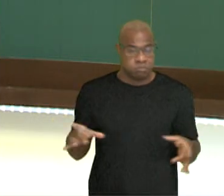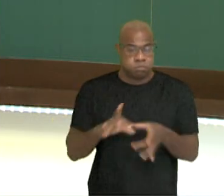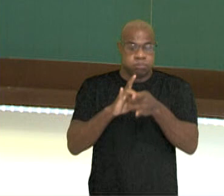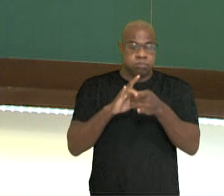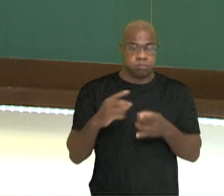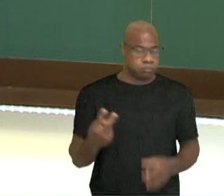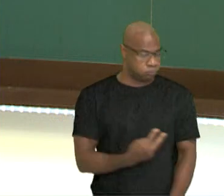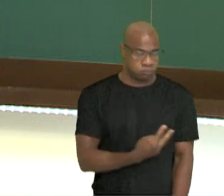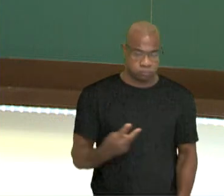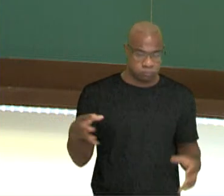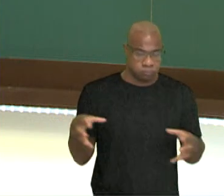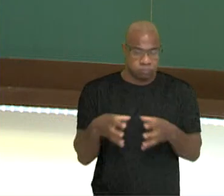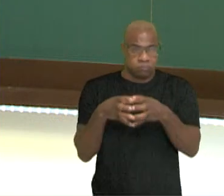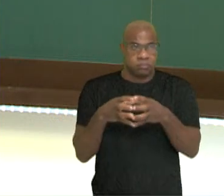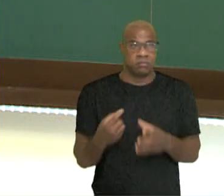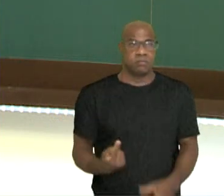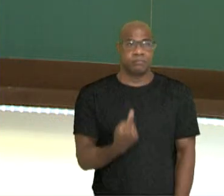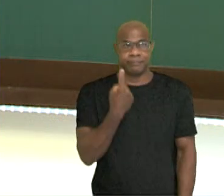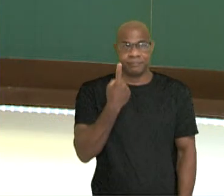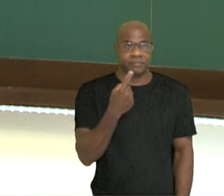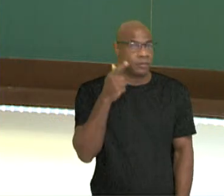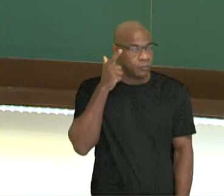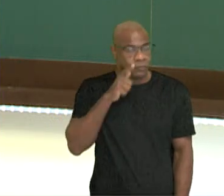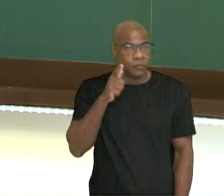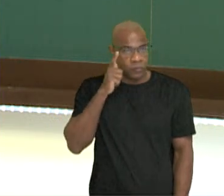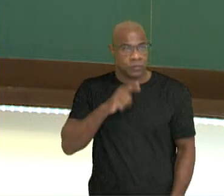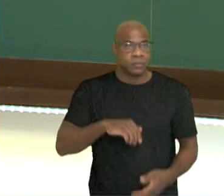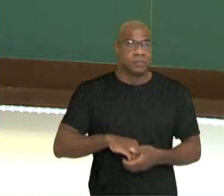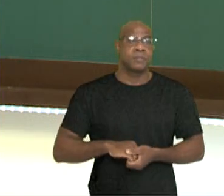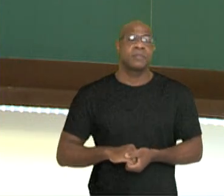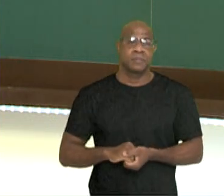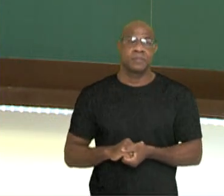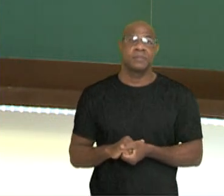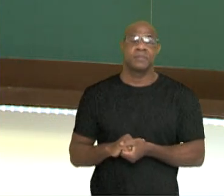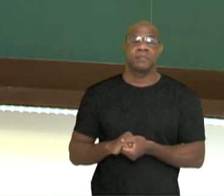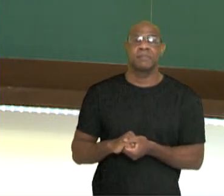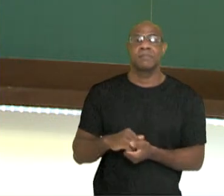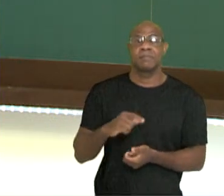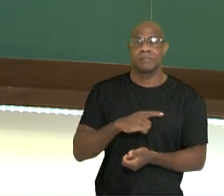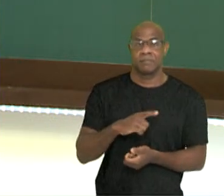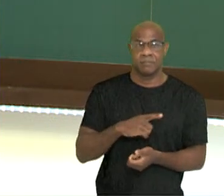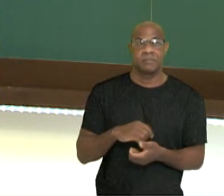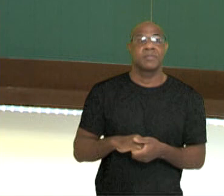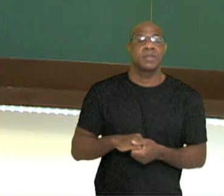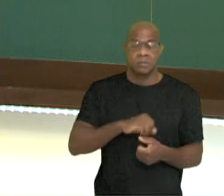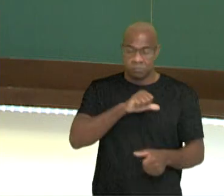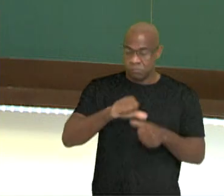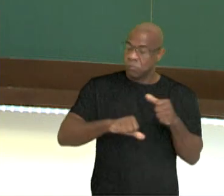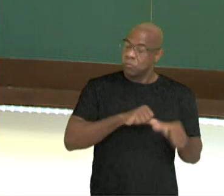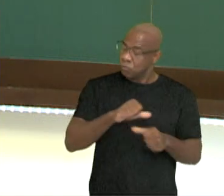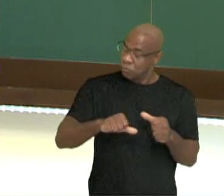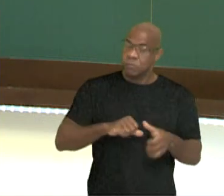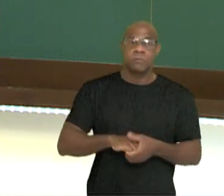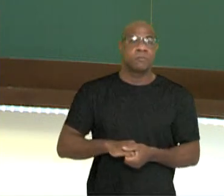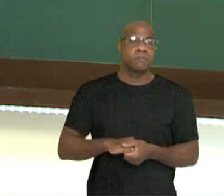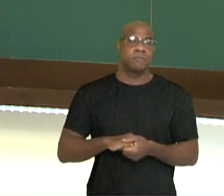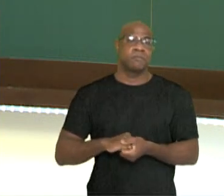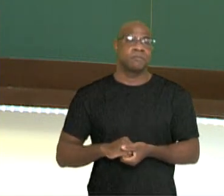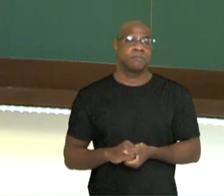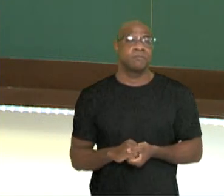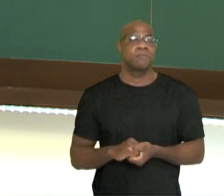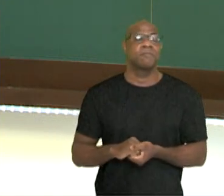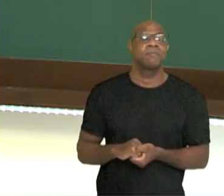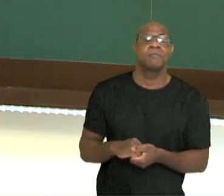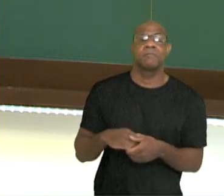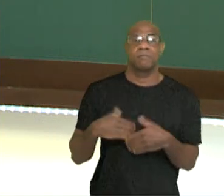a primeira e a única que foram os escravizados que fizeram e que resultou, de fato, na independência desse lugar.